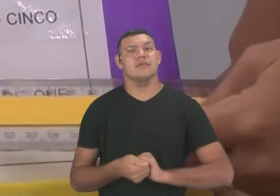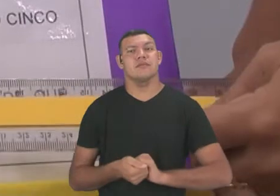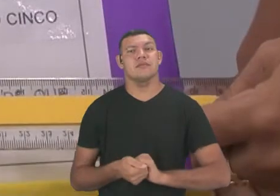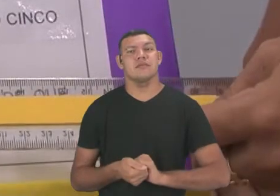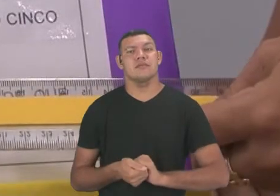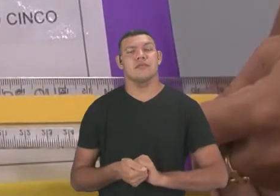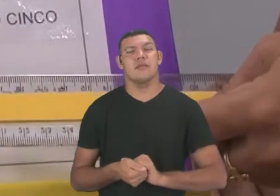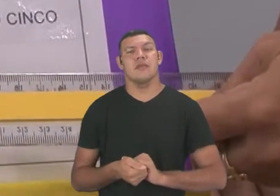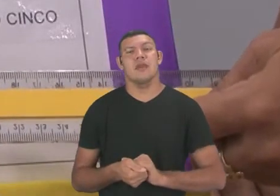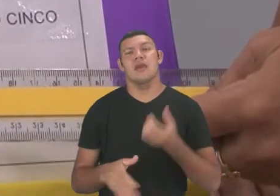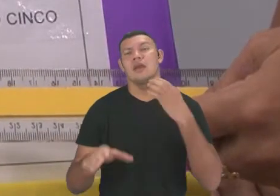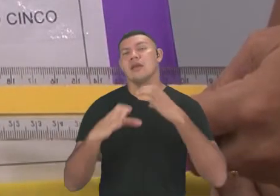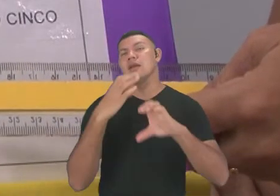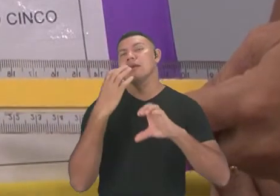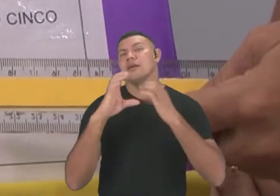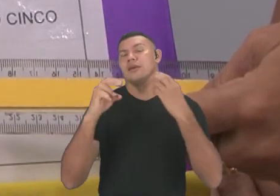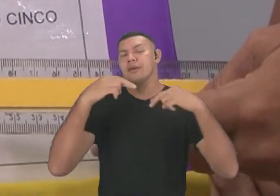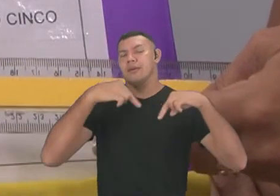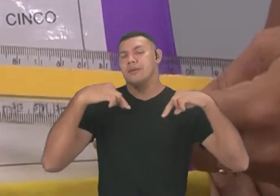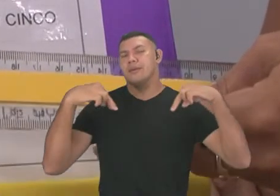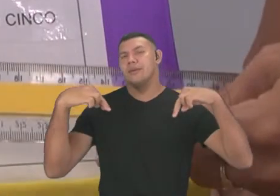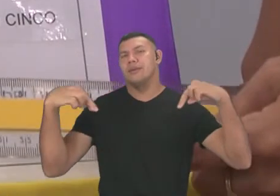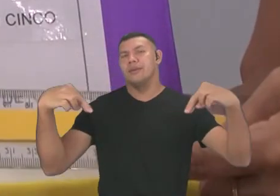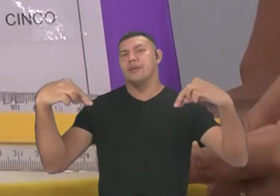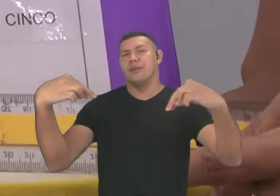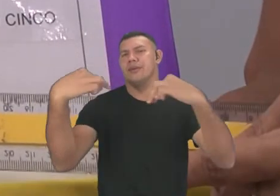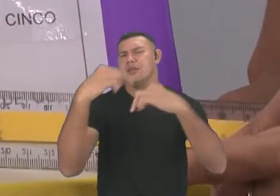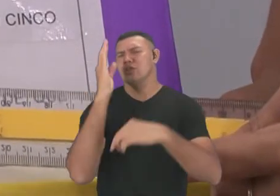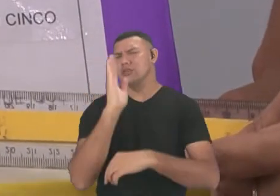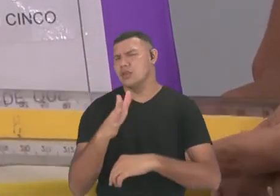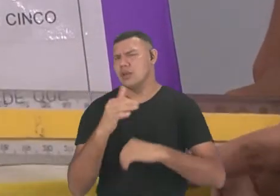Cantigas de roda. Alguém já brincou com cantigas de roda?